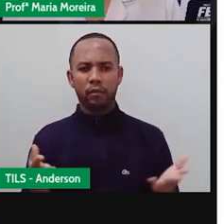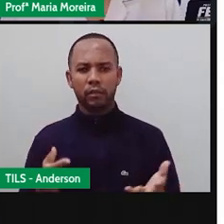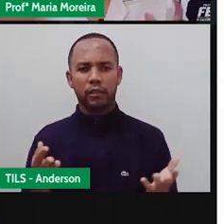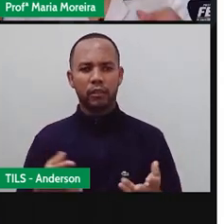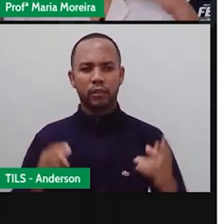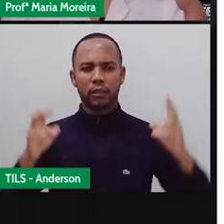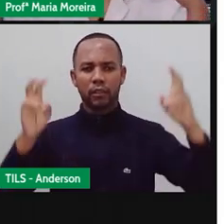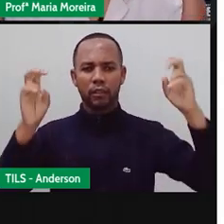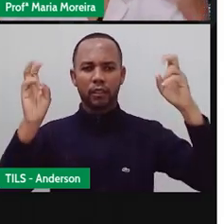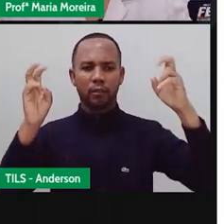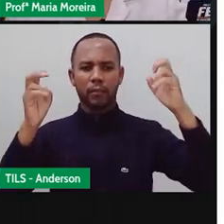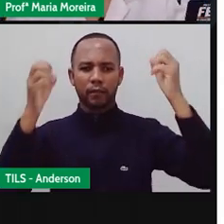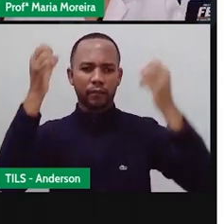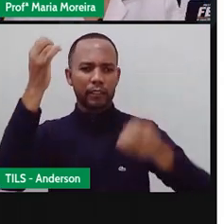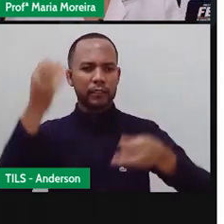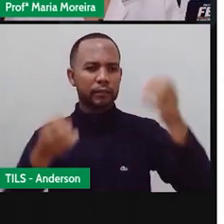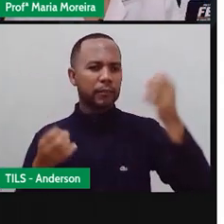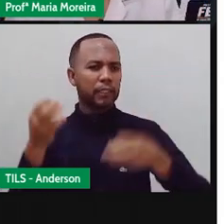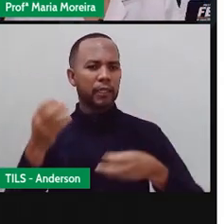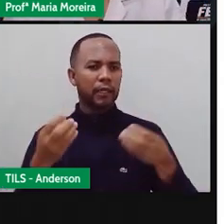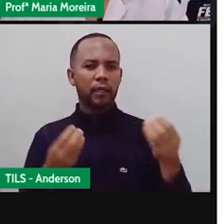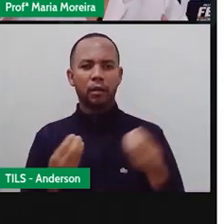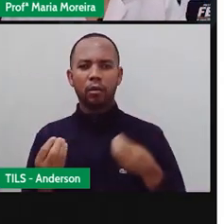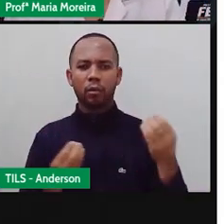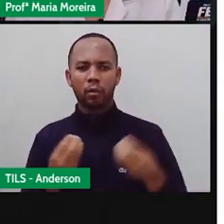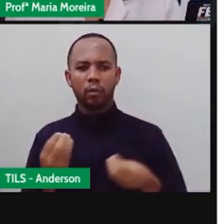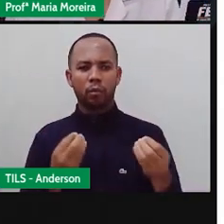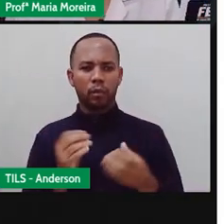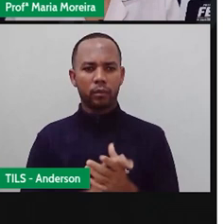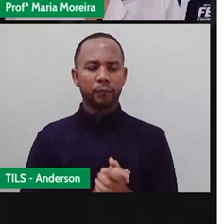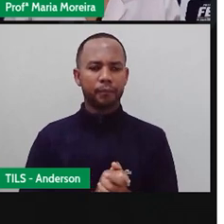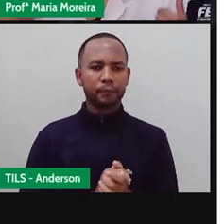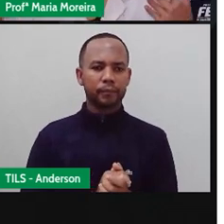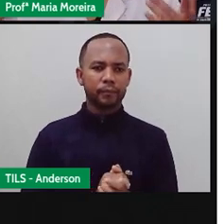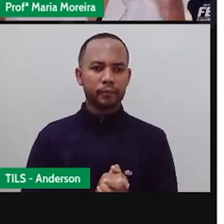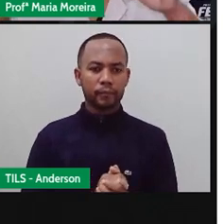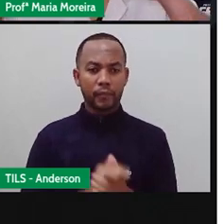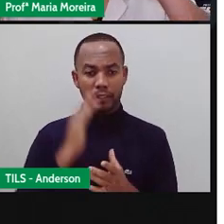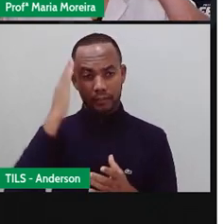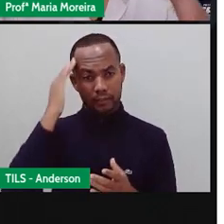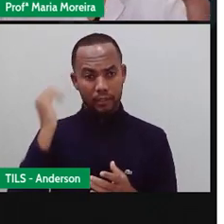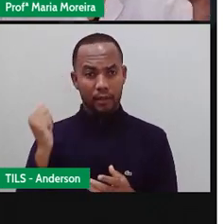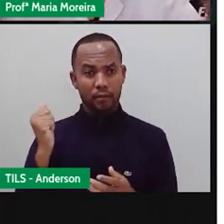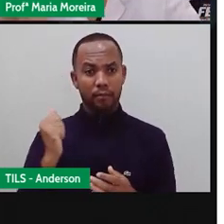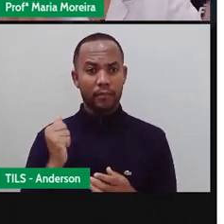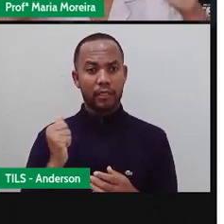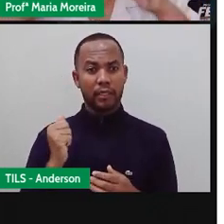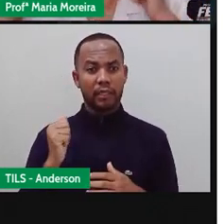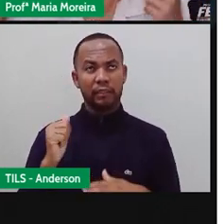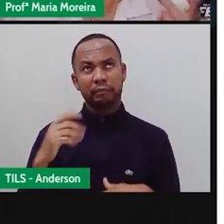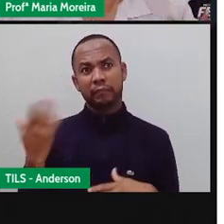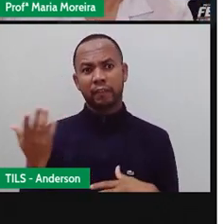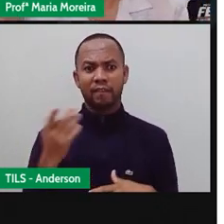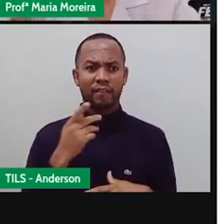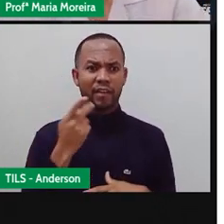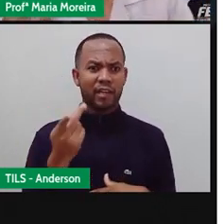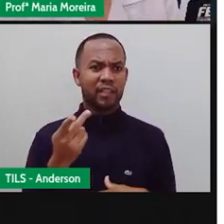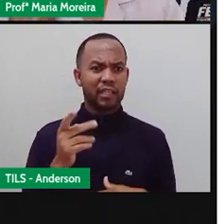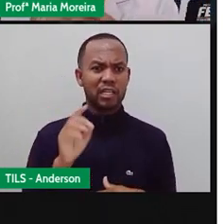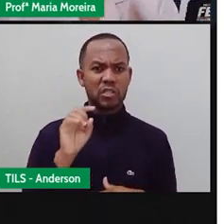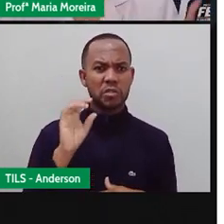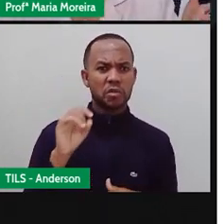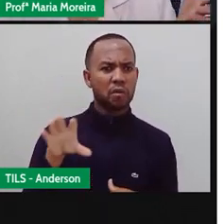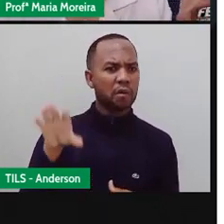aí, né, com o que de fato funciona essa audição, porque a gente sabe que, ó, ah não, audição é tal, a escuta,